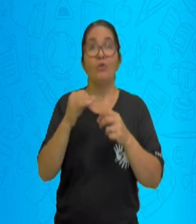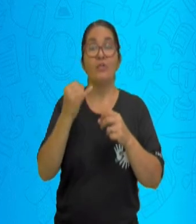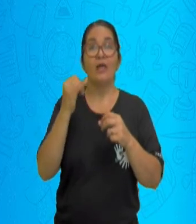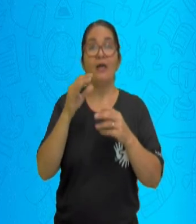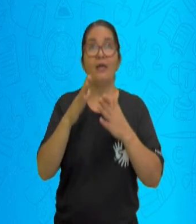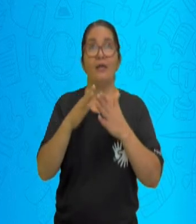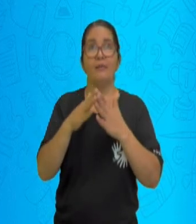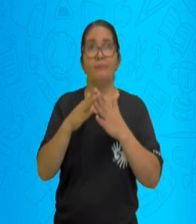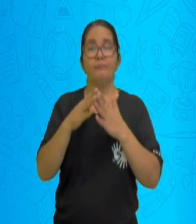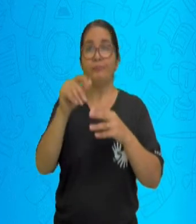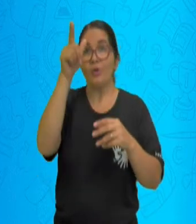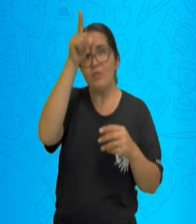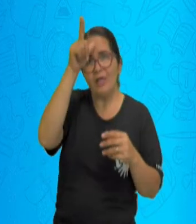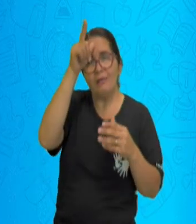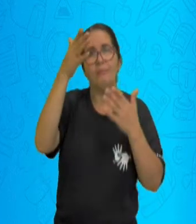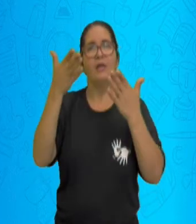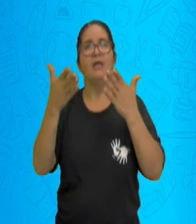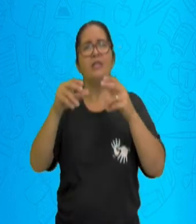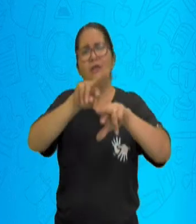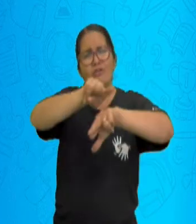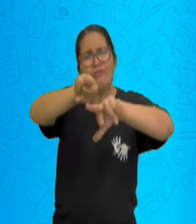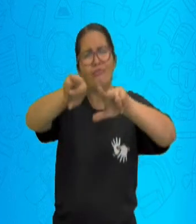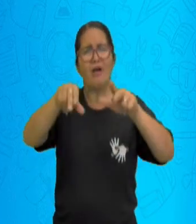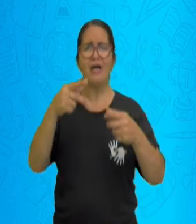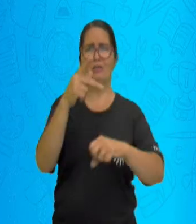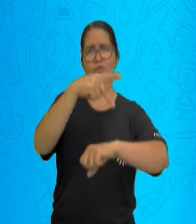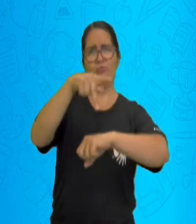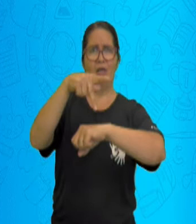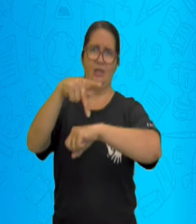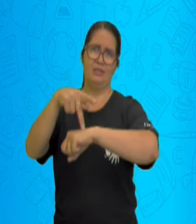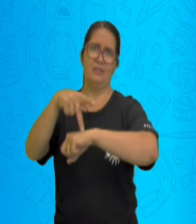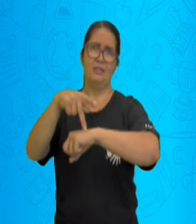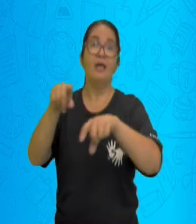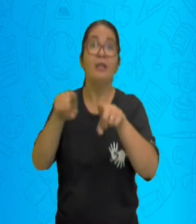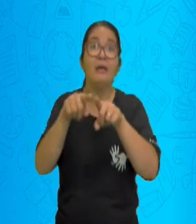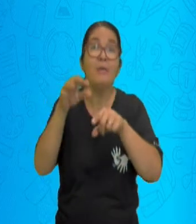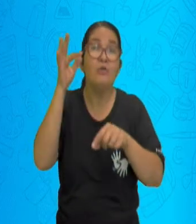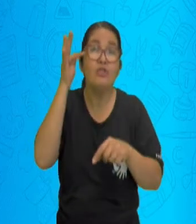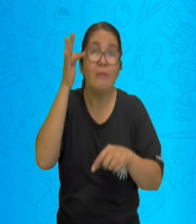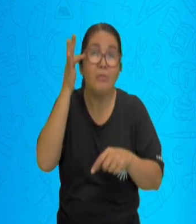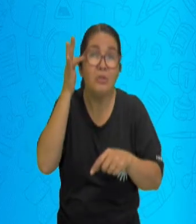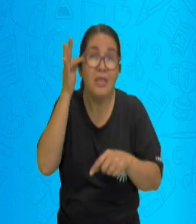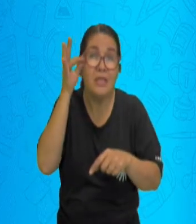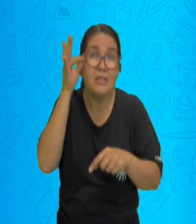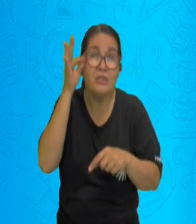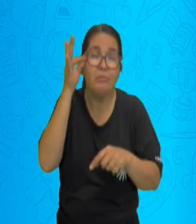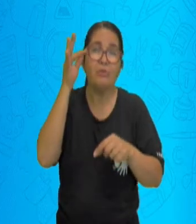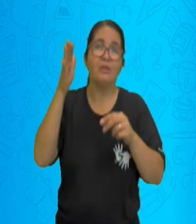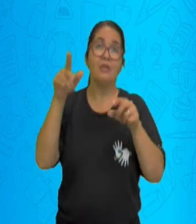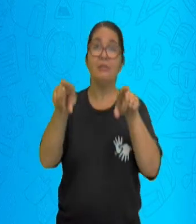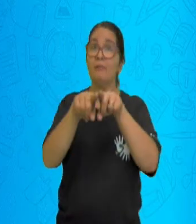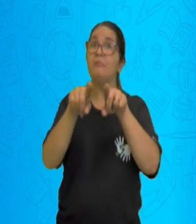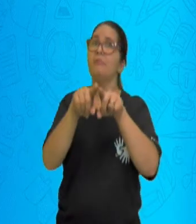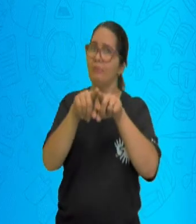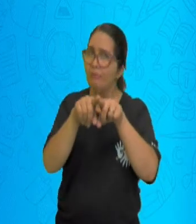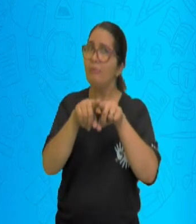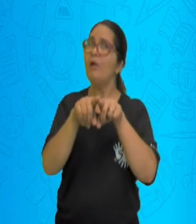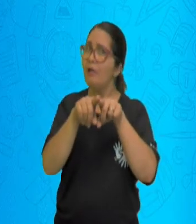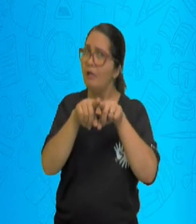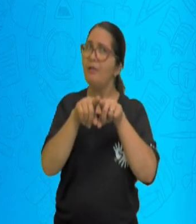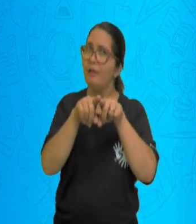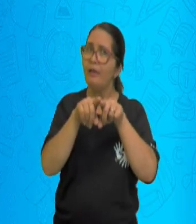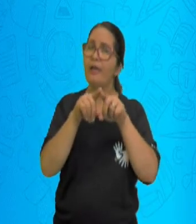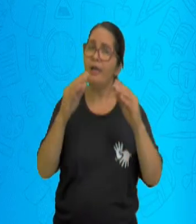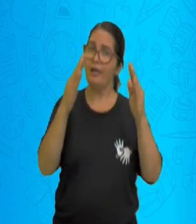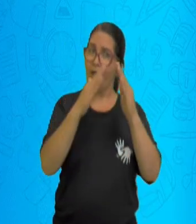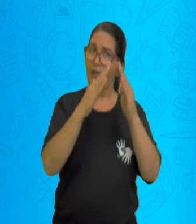é muito mais falado sobre os refugiados, os sírios e libaneses, e os japoneses. Nós encontramos aqui várias pessoas japonesas,